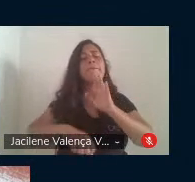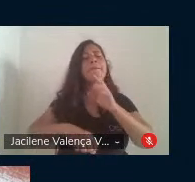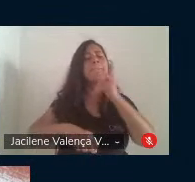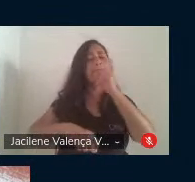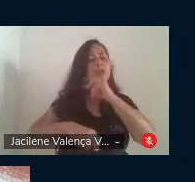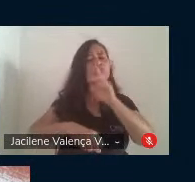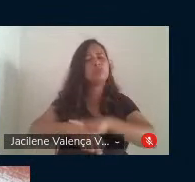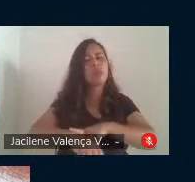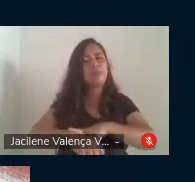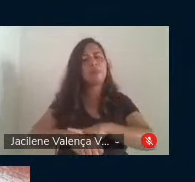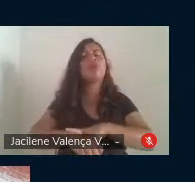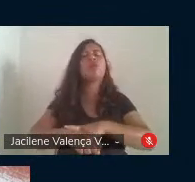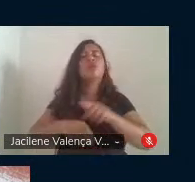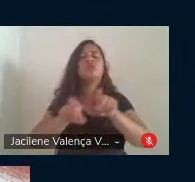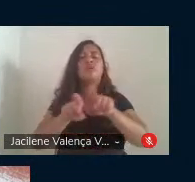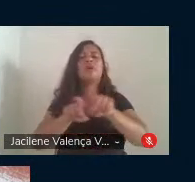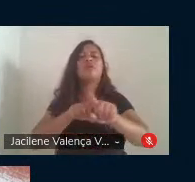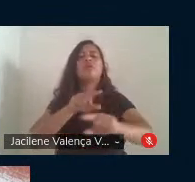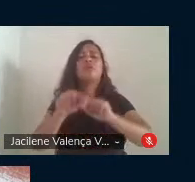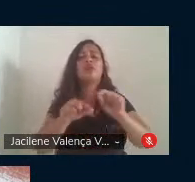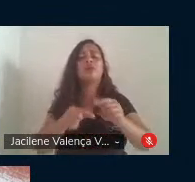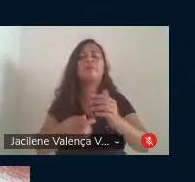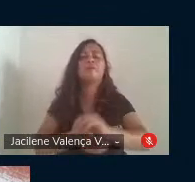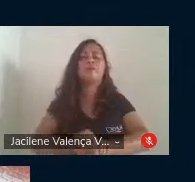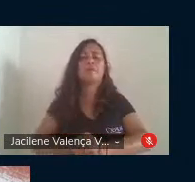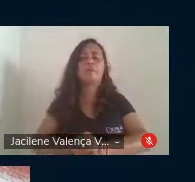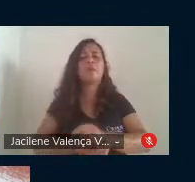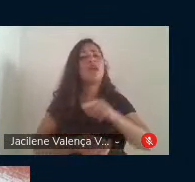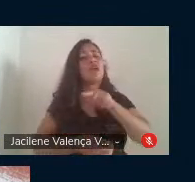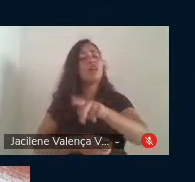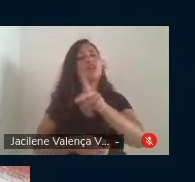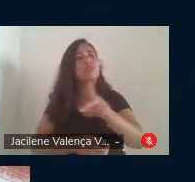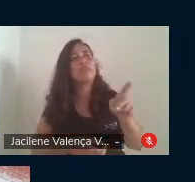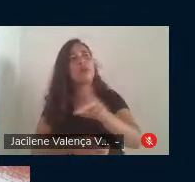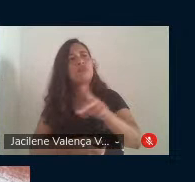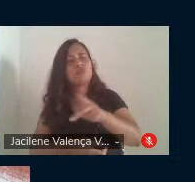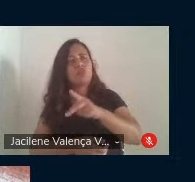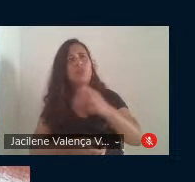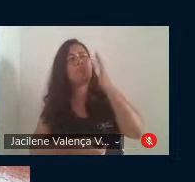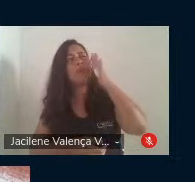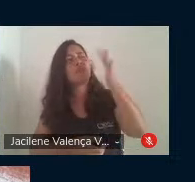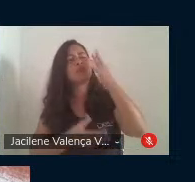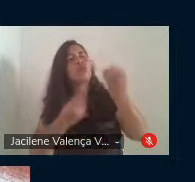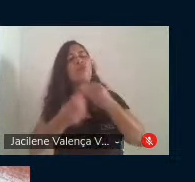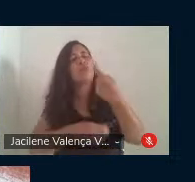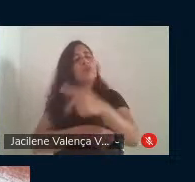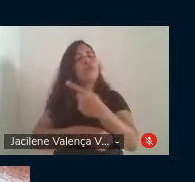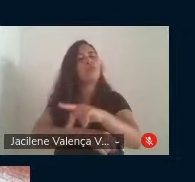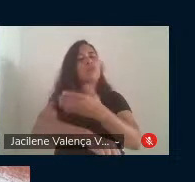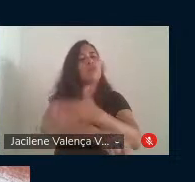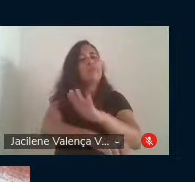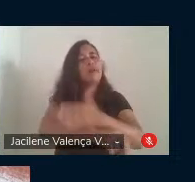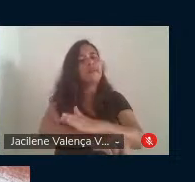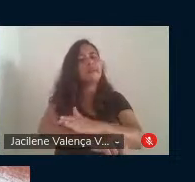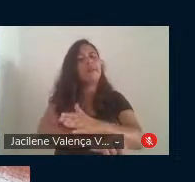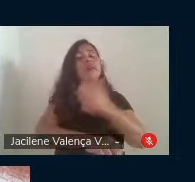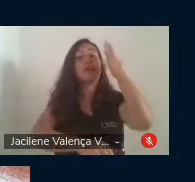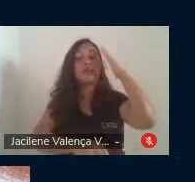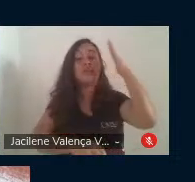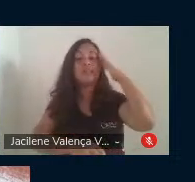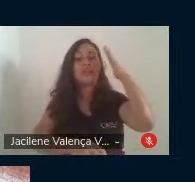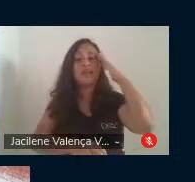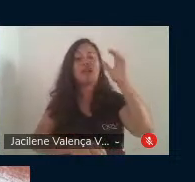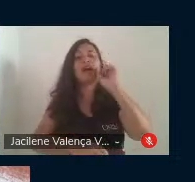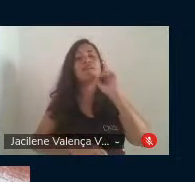movimento também de que esse educador repense sua própria prática e que ele entenda, se